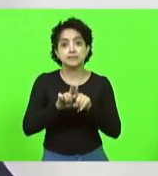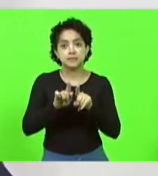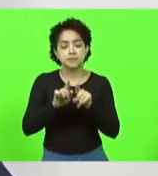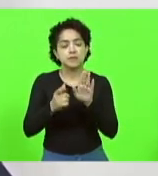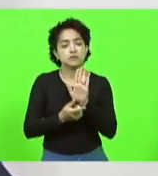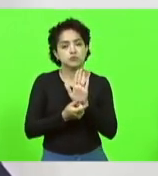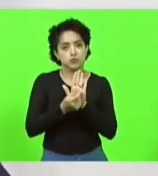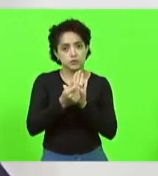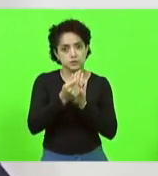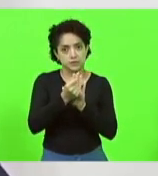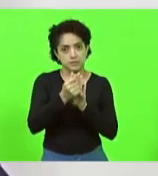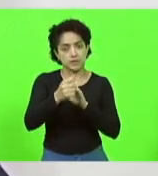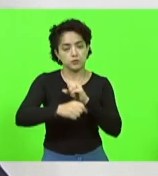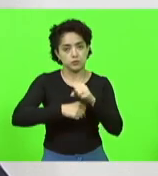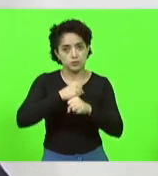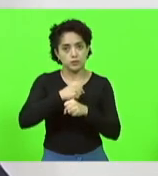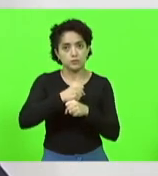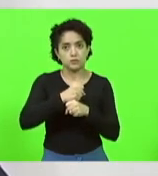anual.